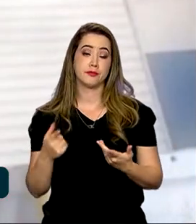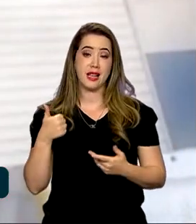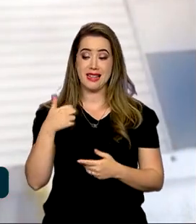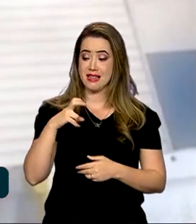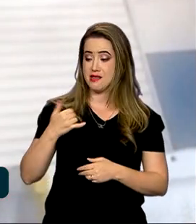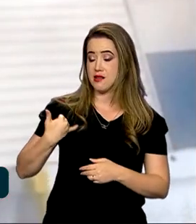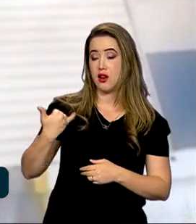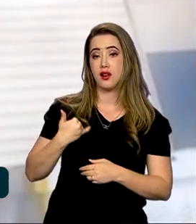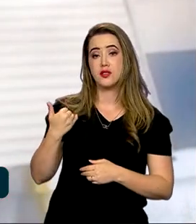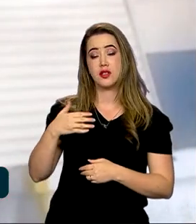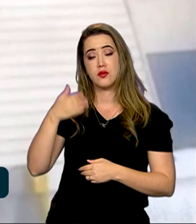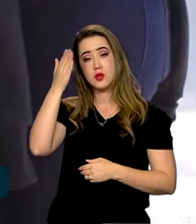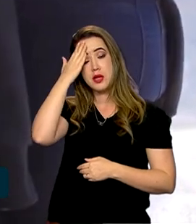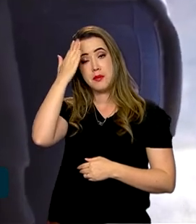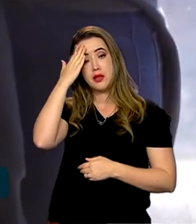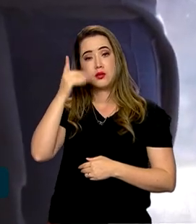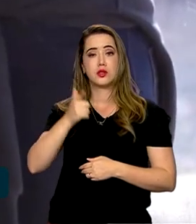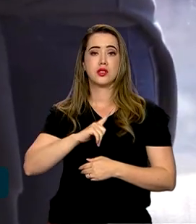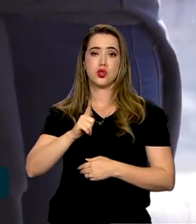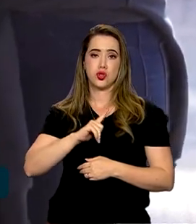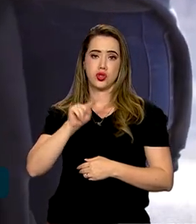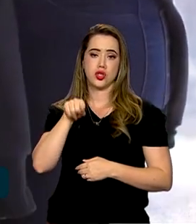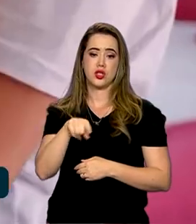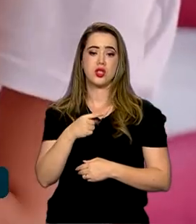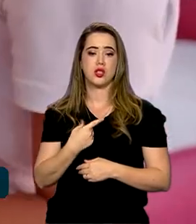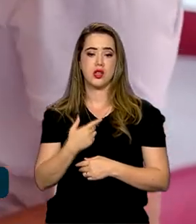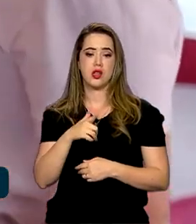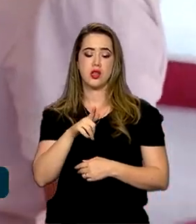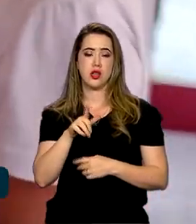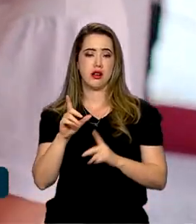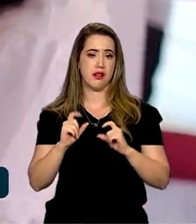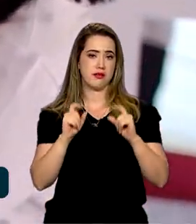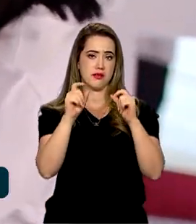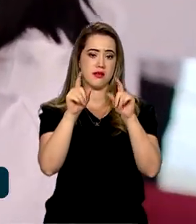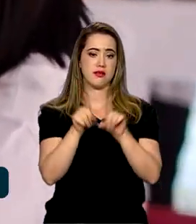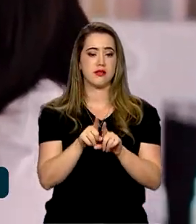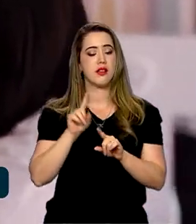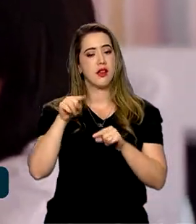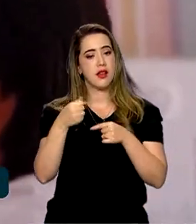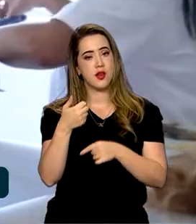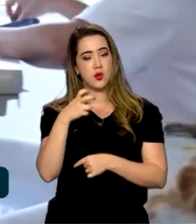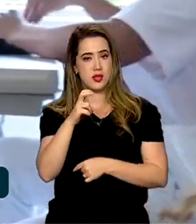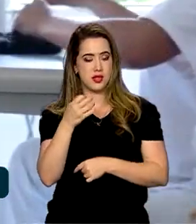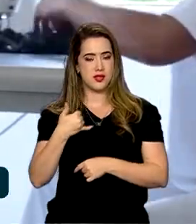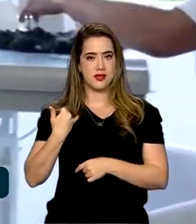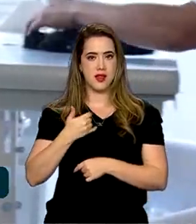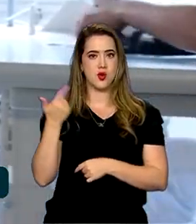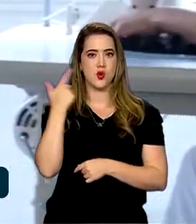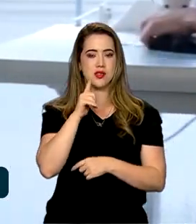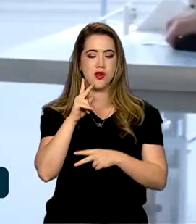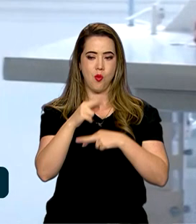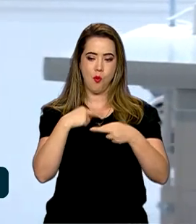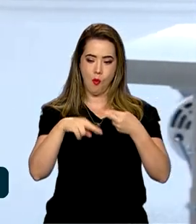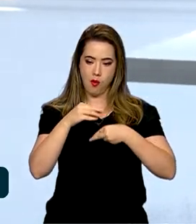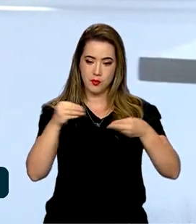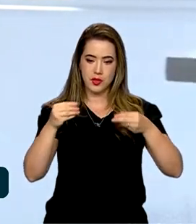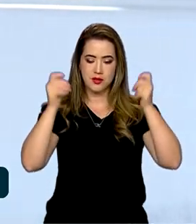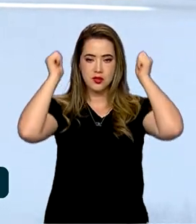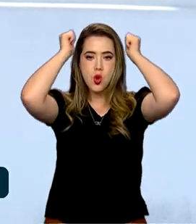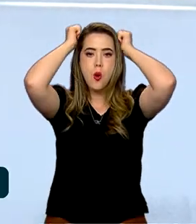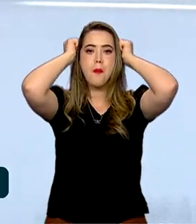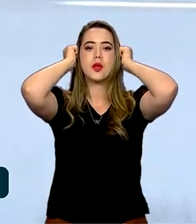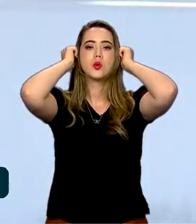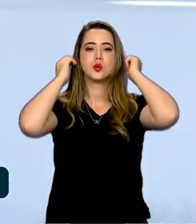e com a cabeça raspada, ganhou um presente mais que especial, uma peruca. O acessório lhe trouxe